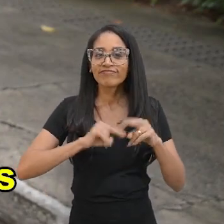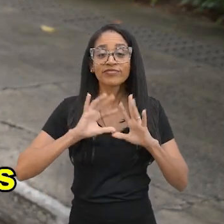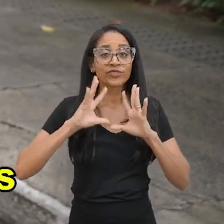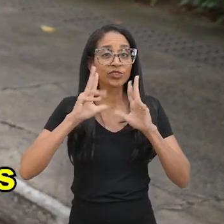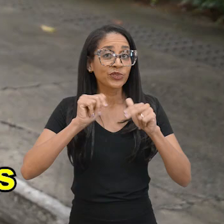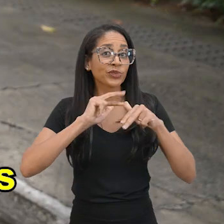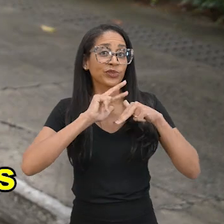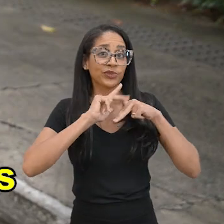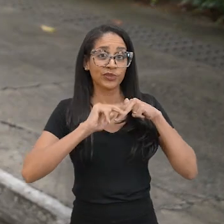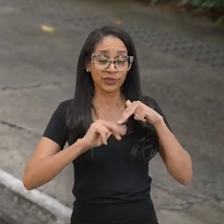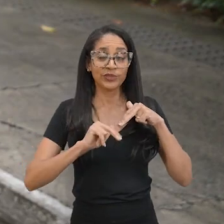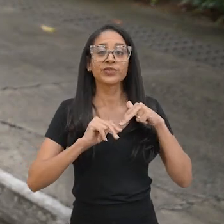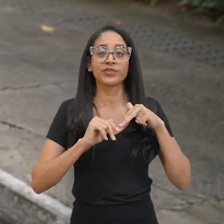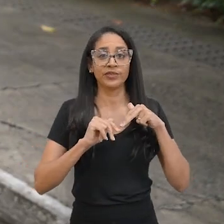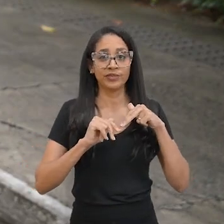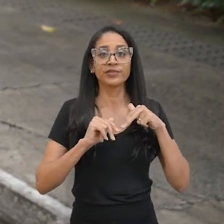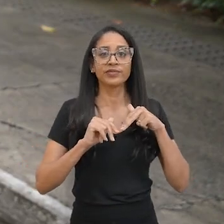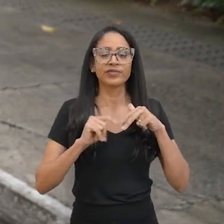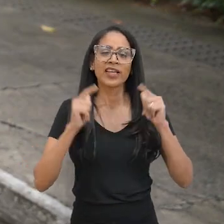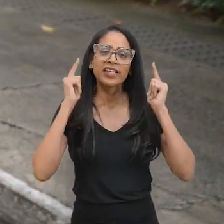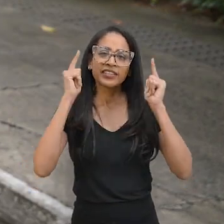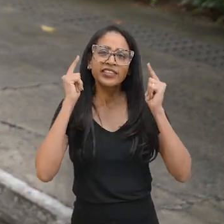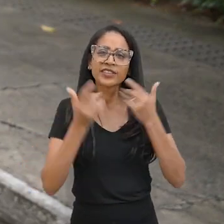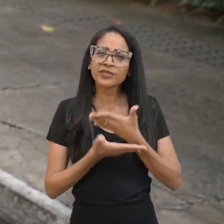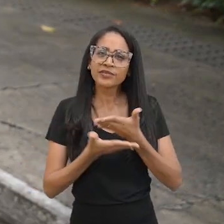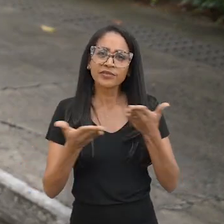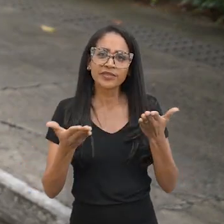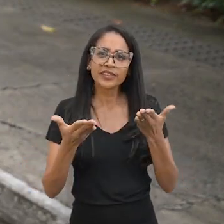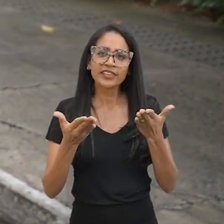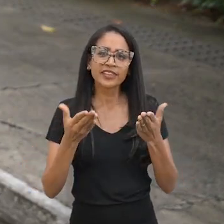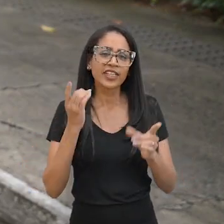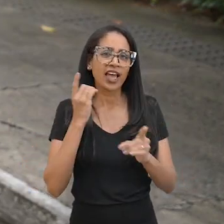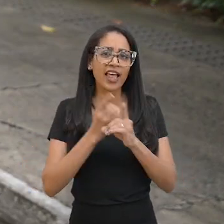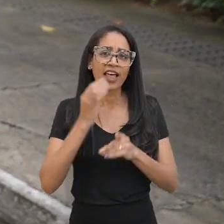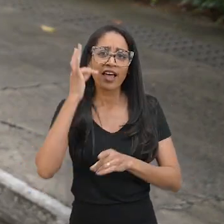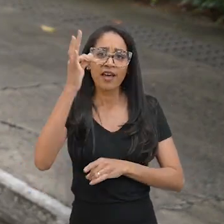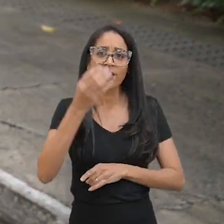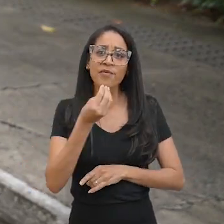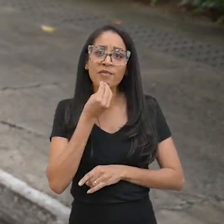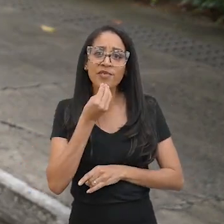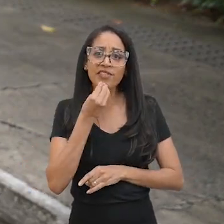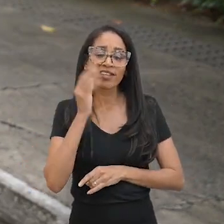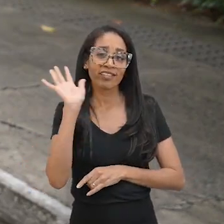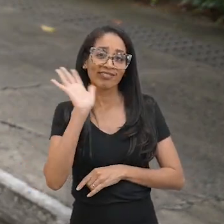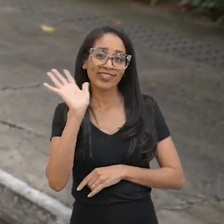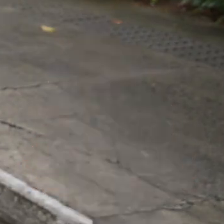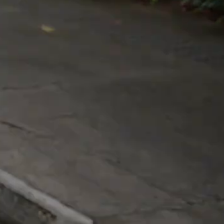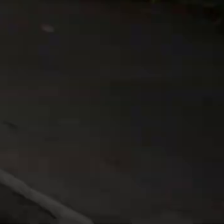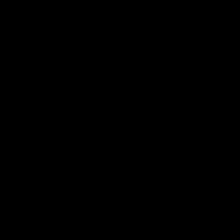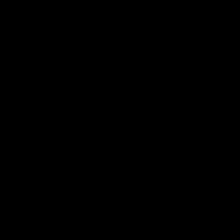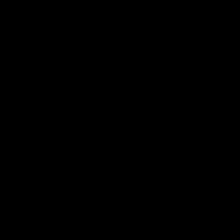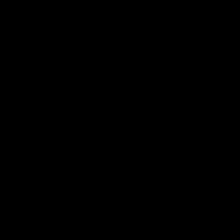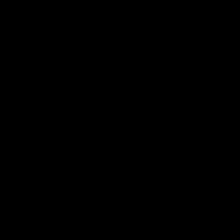João para todos, todas e todes. Divirtam-se. Até uma próxima oportunidade. Tchau, tchau.